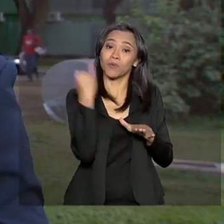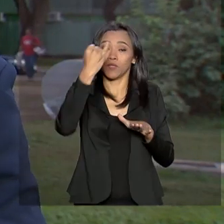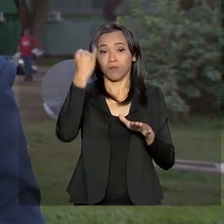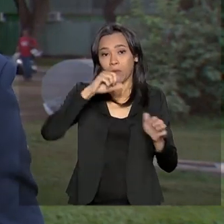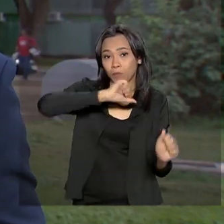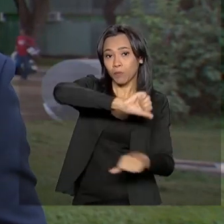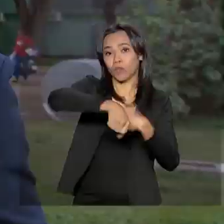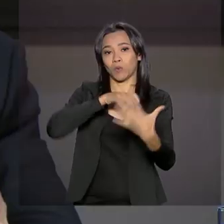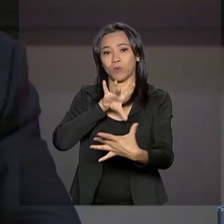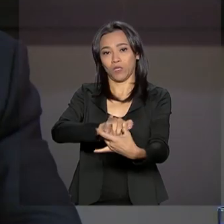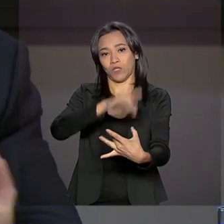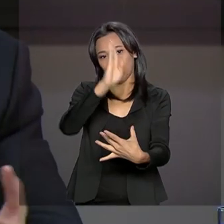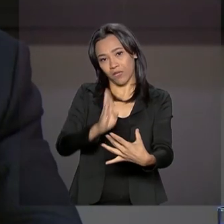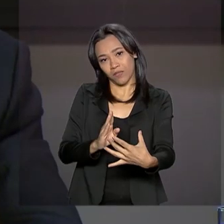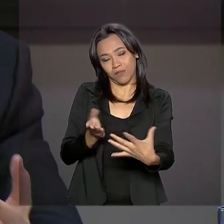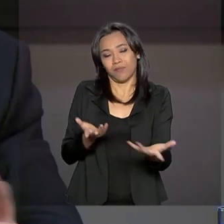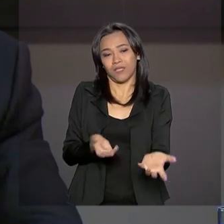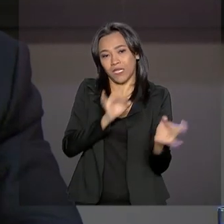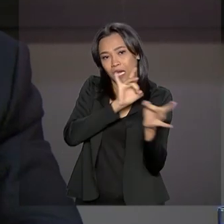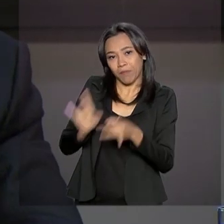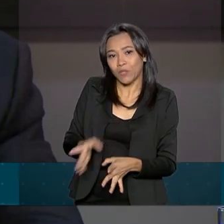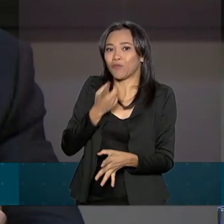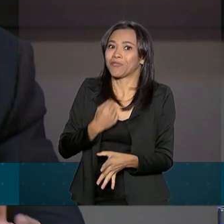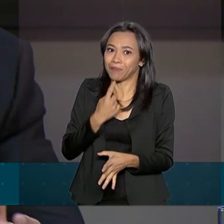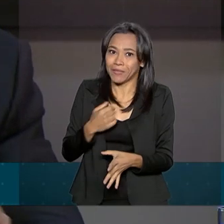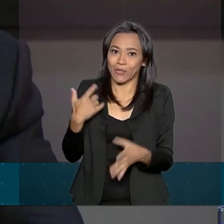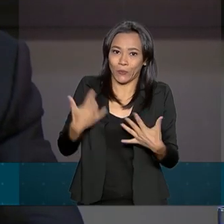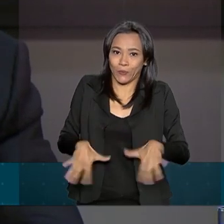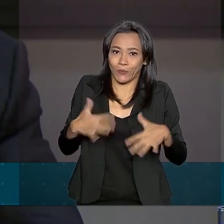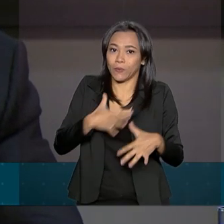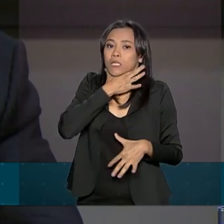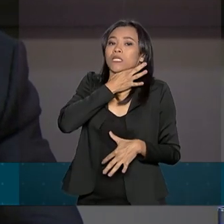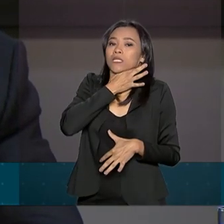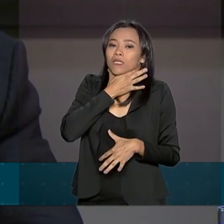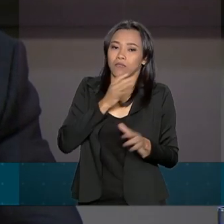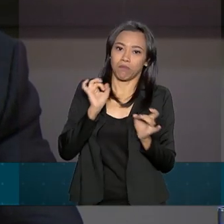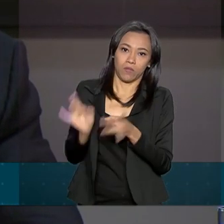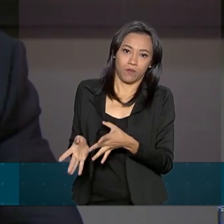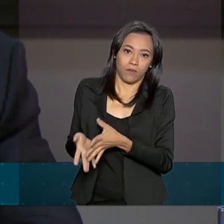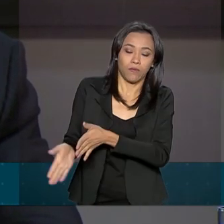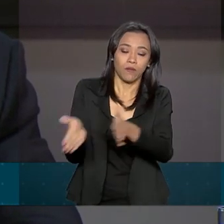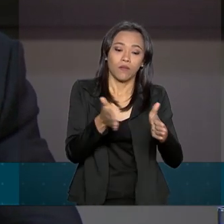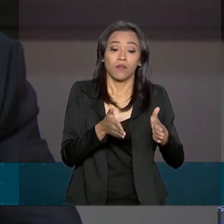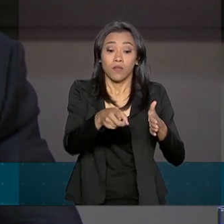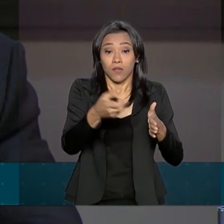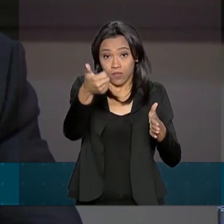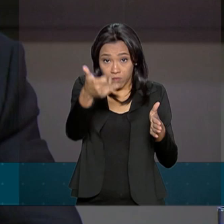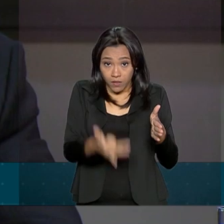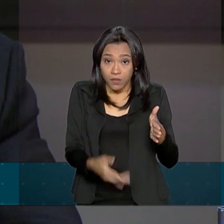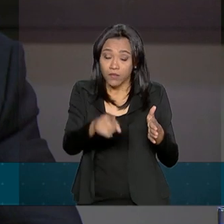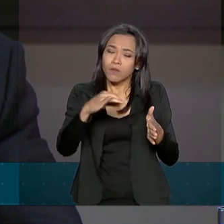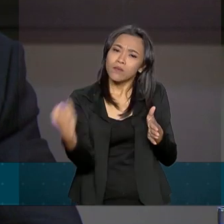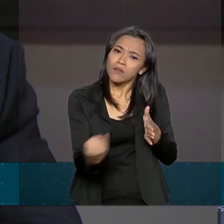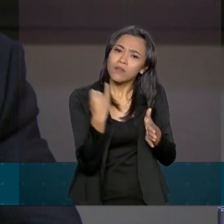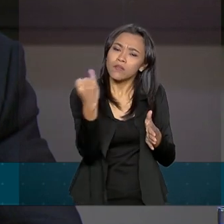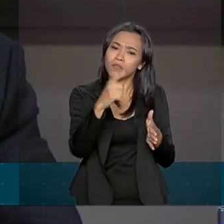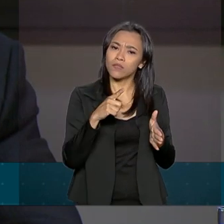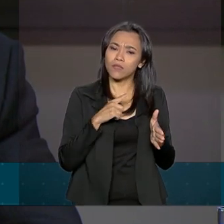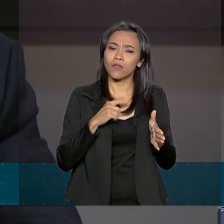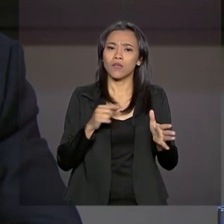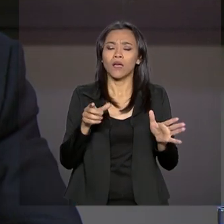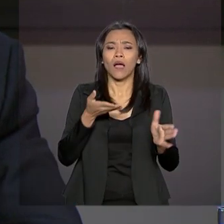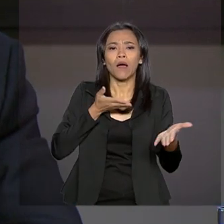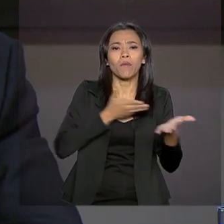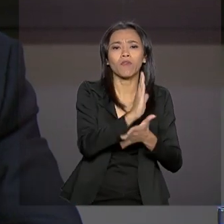e sair do vermelho. É cristalmente claro, é direto entender a importância de termos a aprovação da PEC